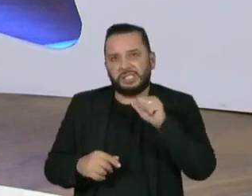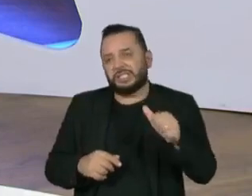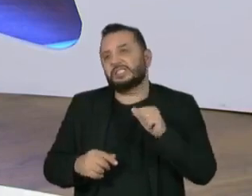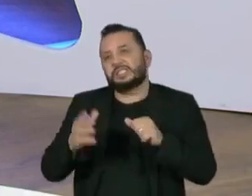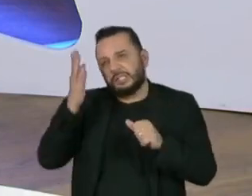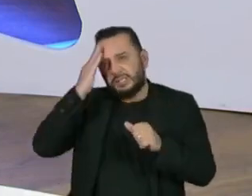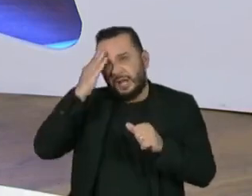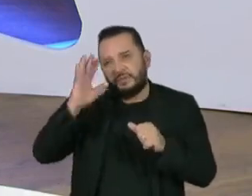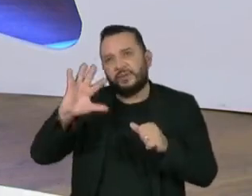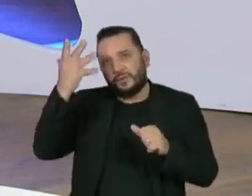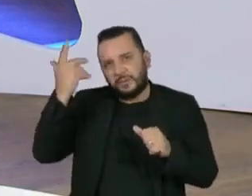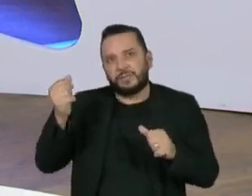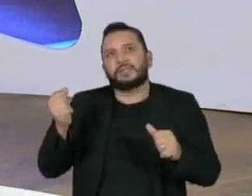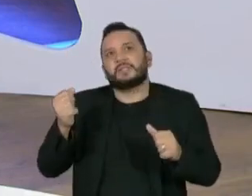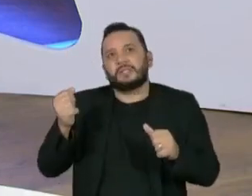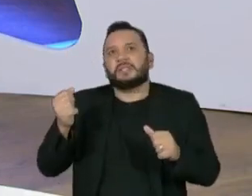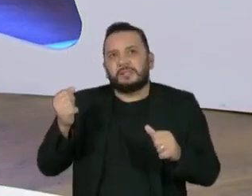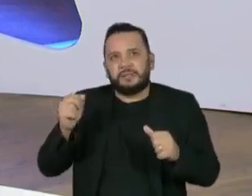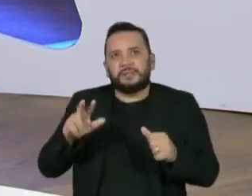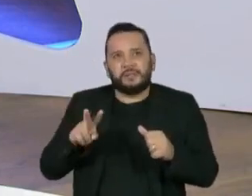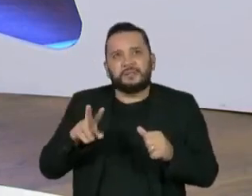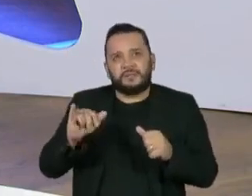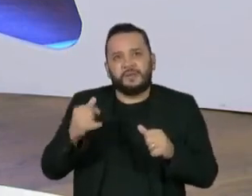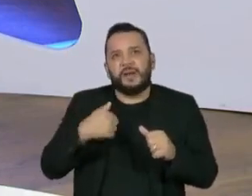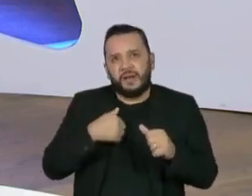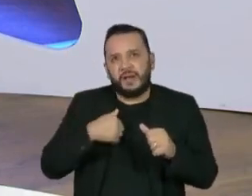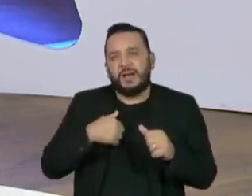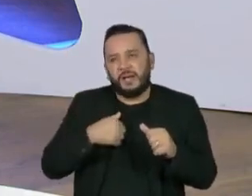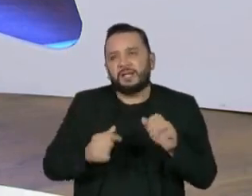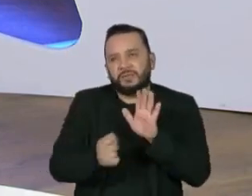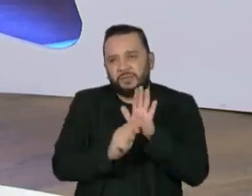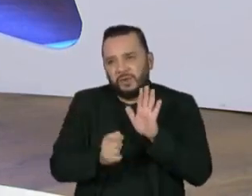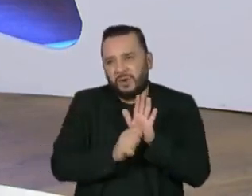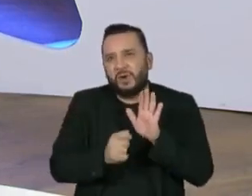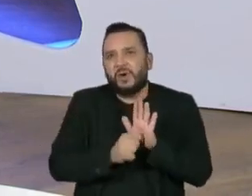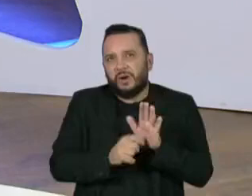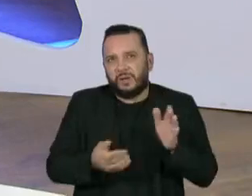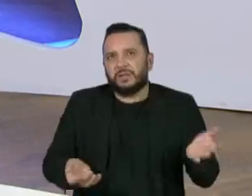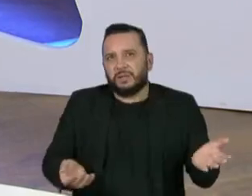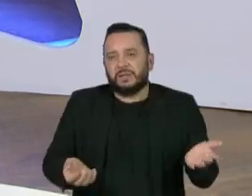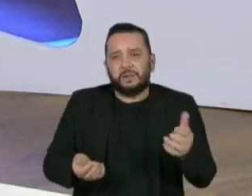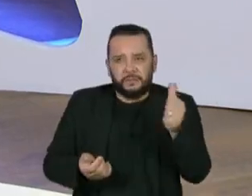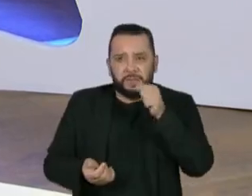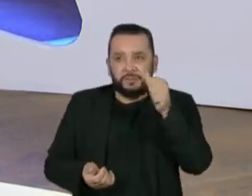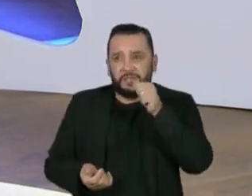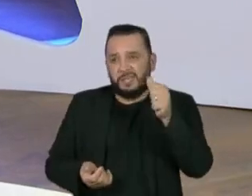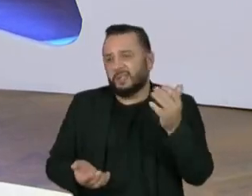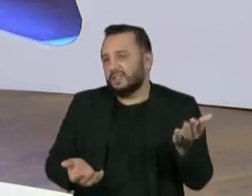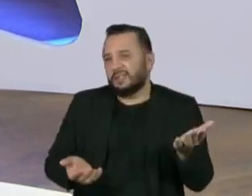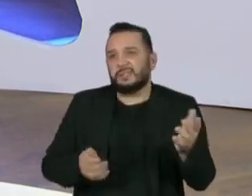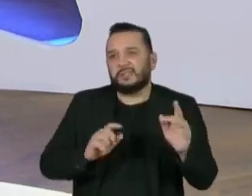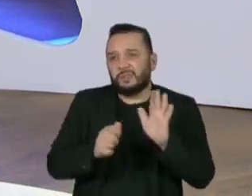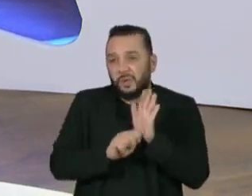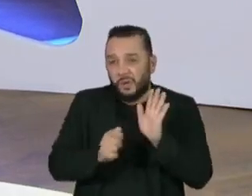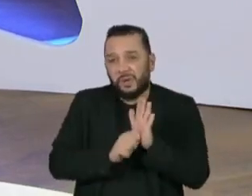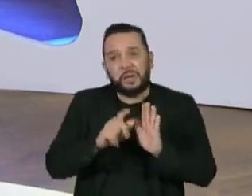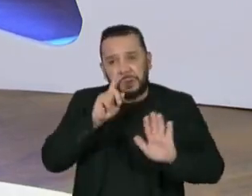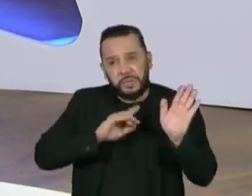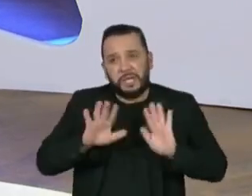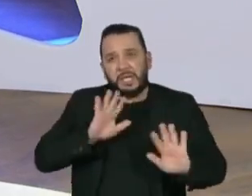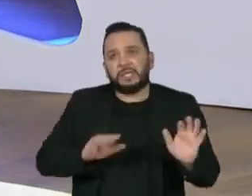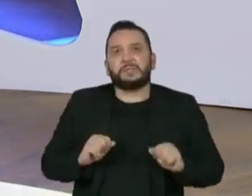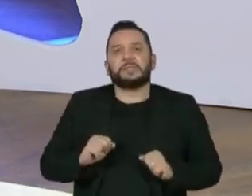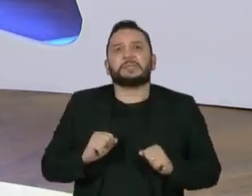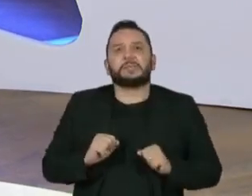você sabe o que vai acontecer. Talvez você tenha recaída. Eu já ia recair com a bebida, porque eu já não bebia, né? Tem uma recaída.